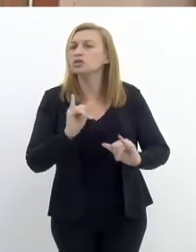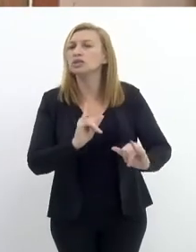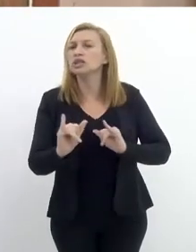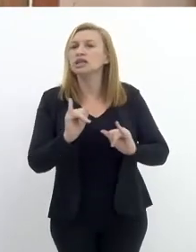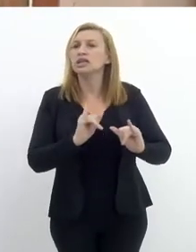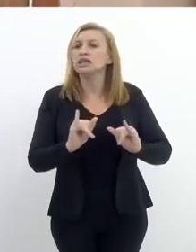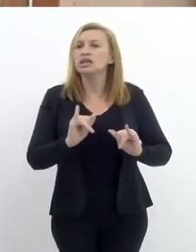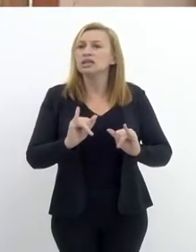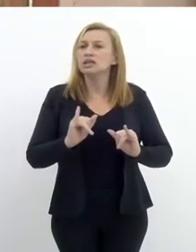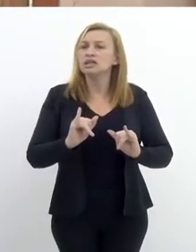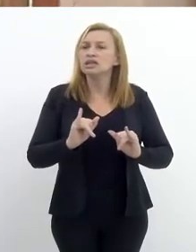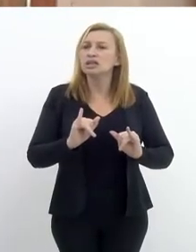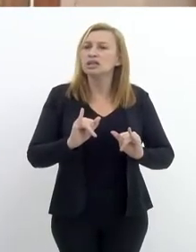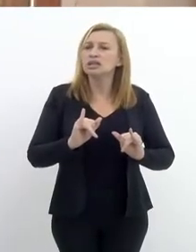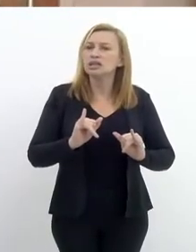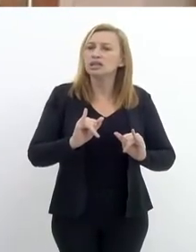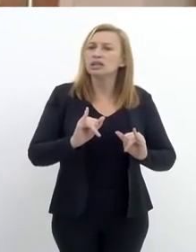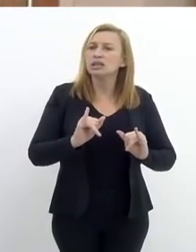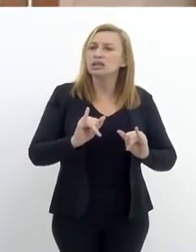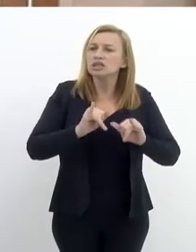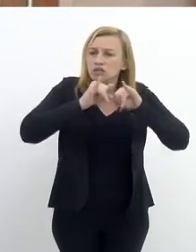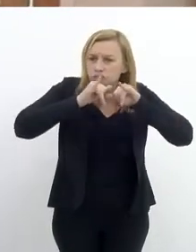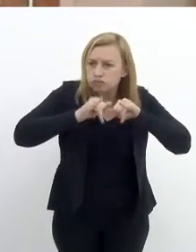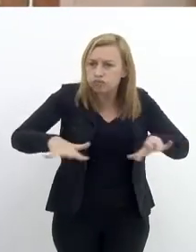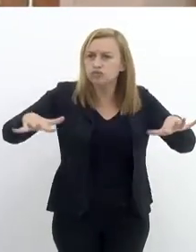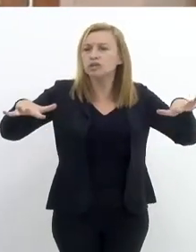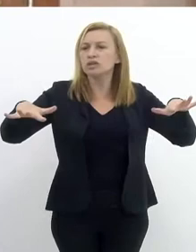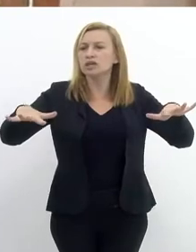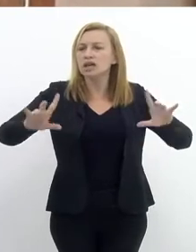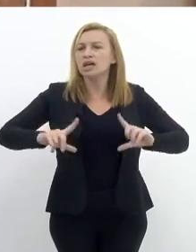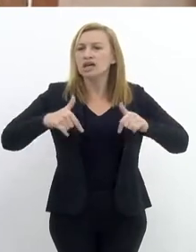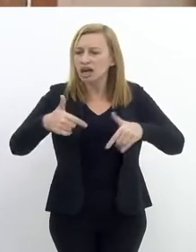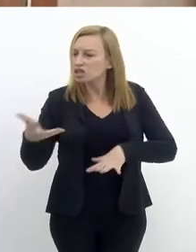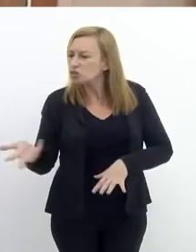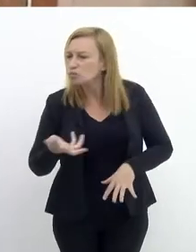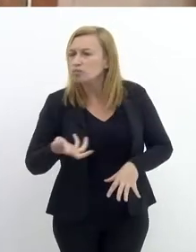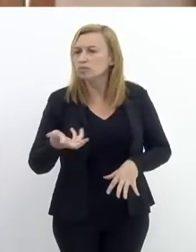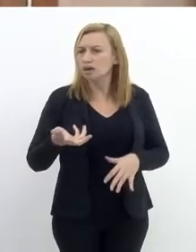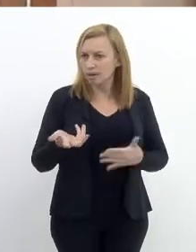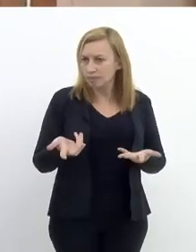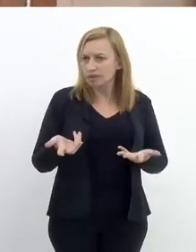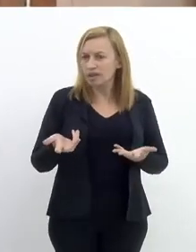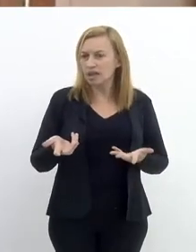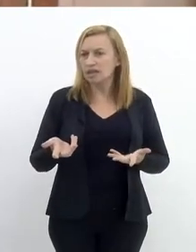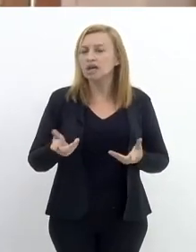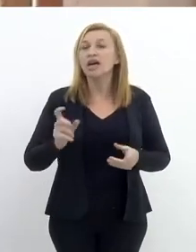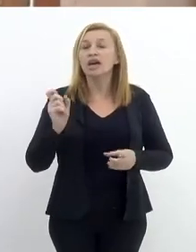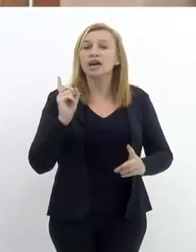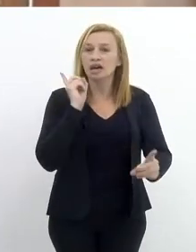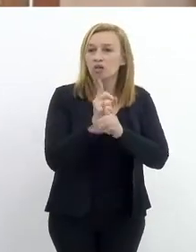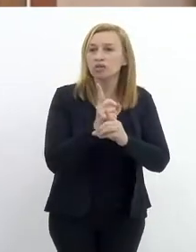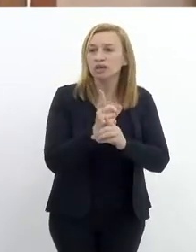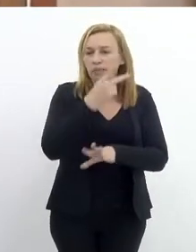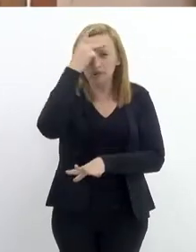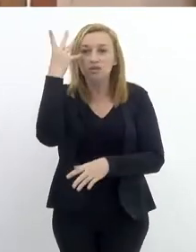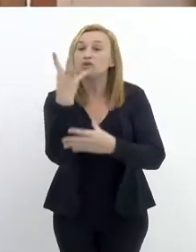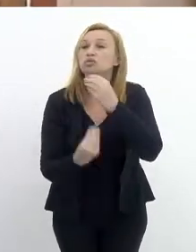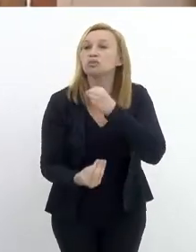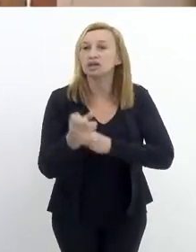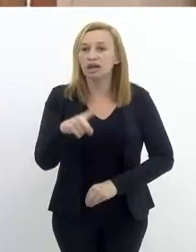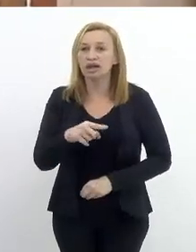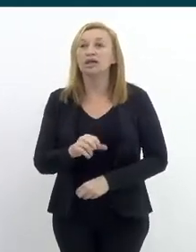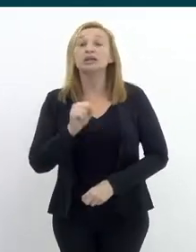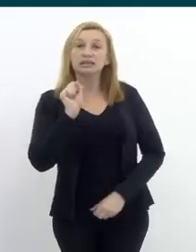circulem e agilizem o processo, objetivo, que é achar a pessoa